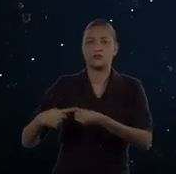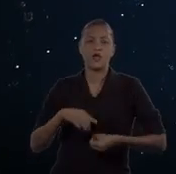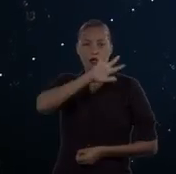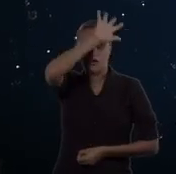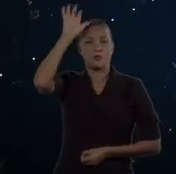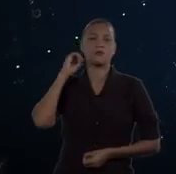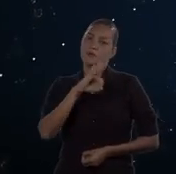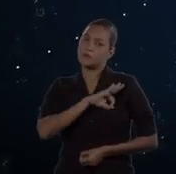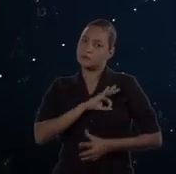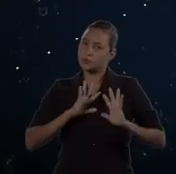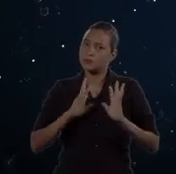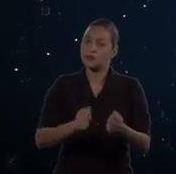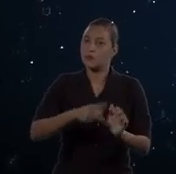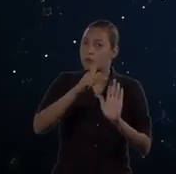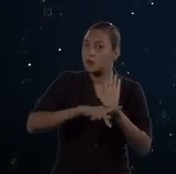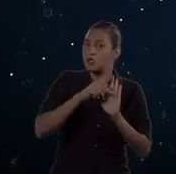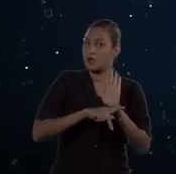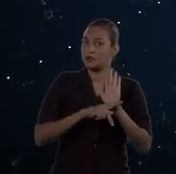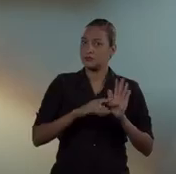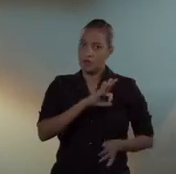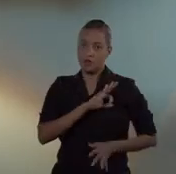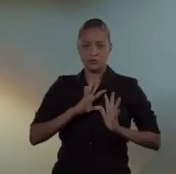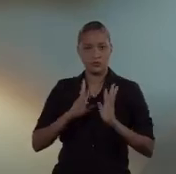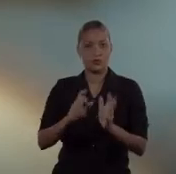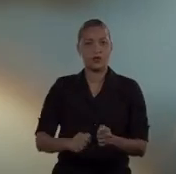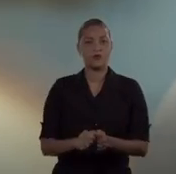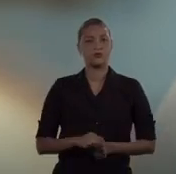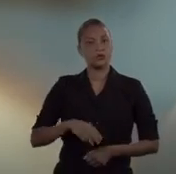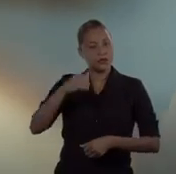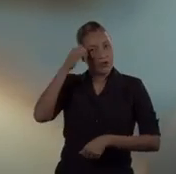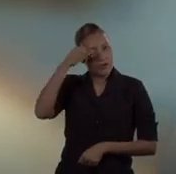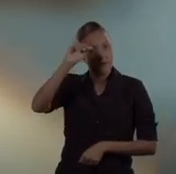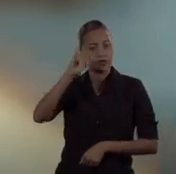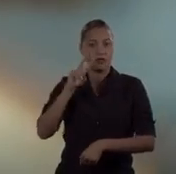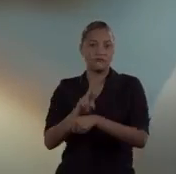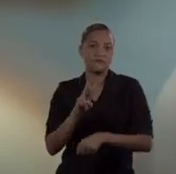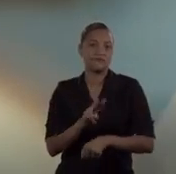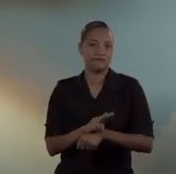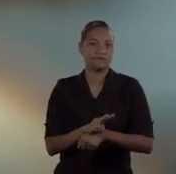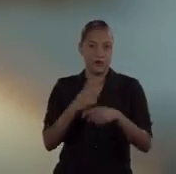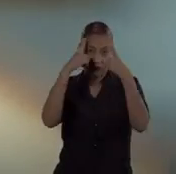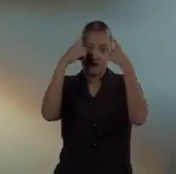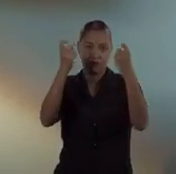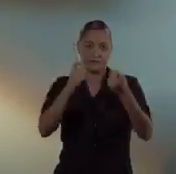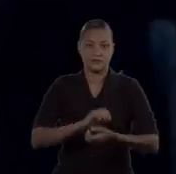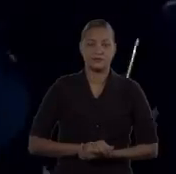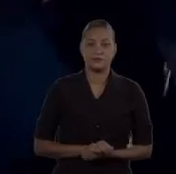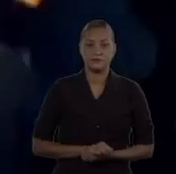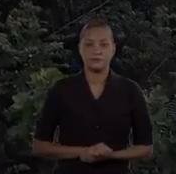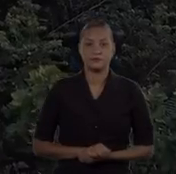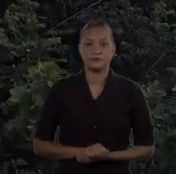o Ronda Total, o nosso programa de segurança pública, para fortalecermos as ações de repressão e principalmente prevenção.